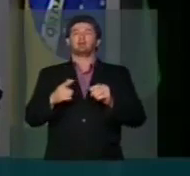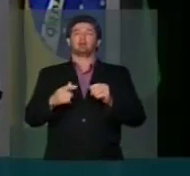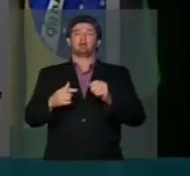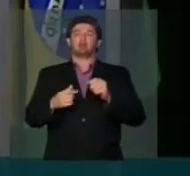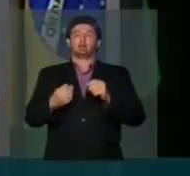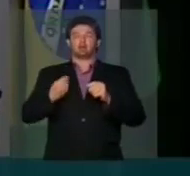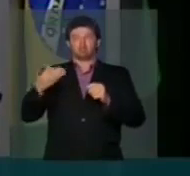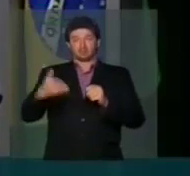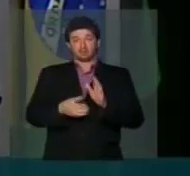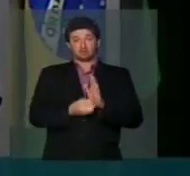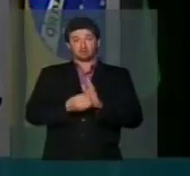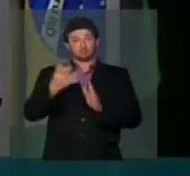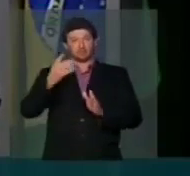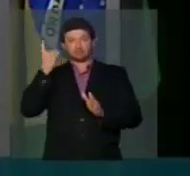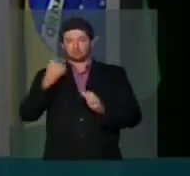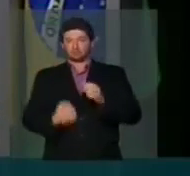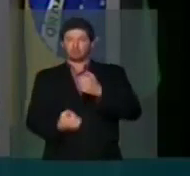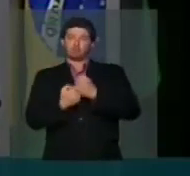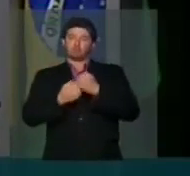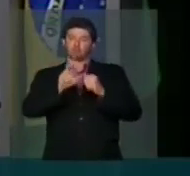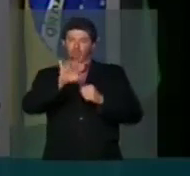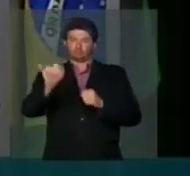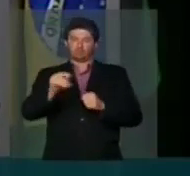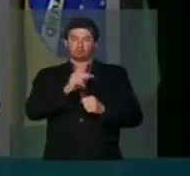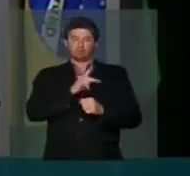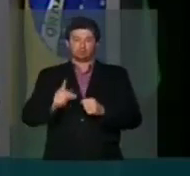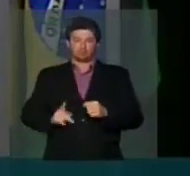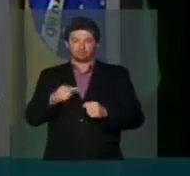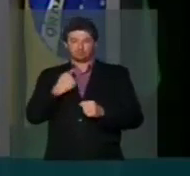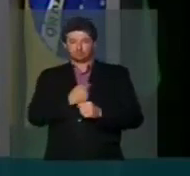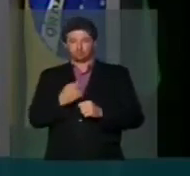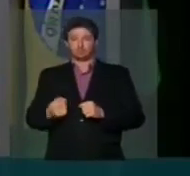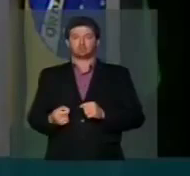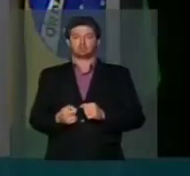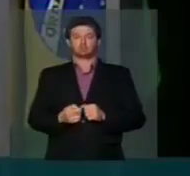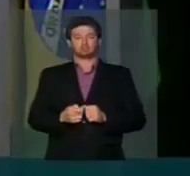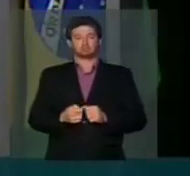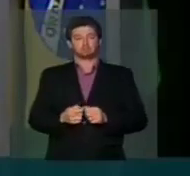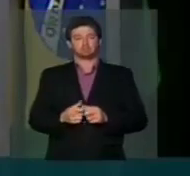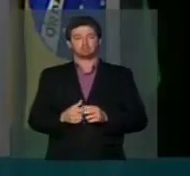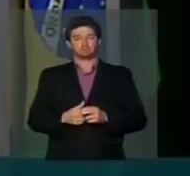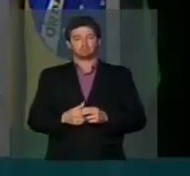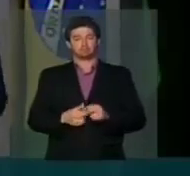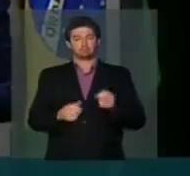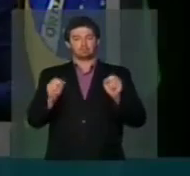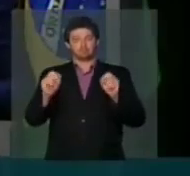presença dos nobres parlamentares, do nosso presidente. Muito bem.